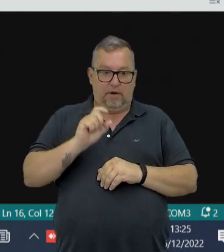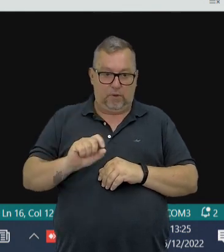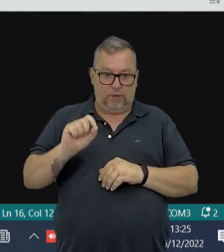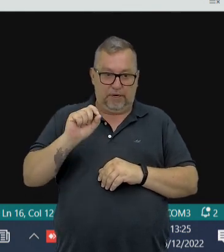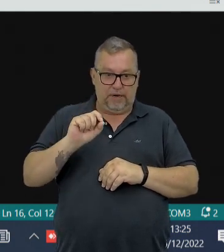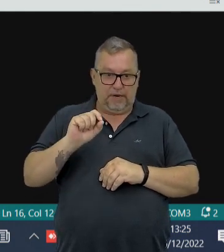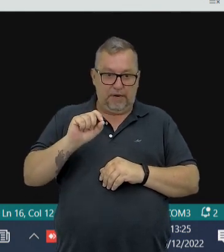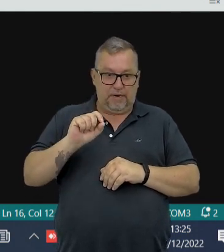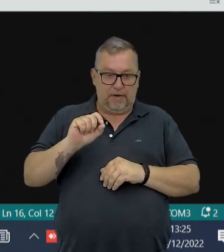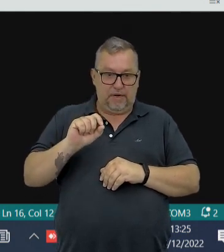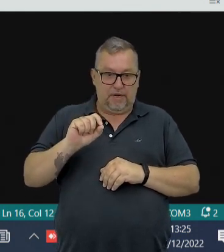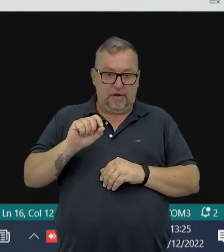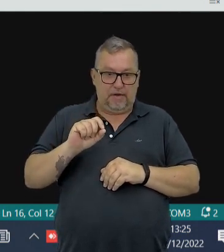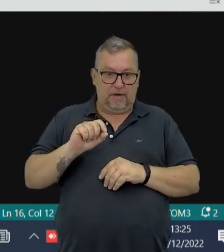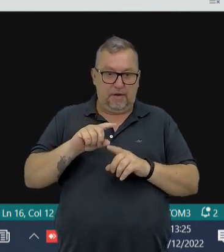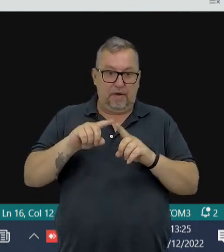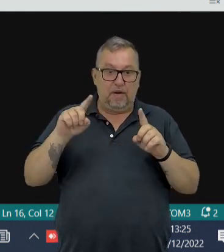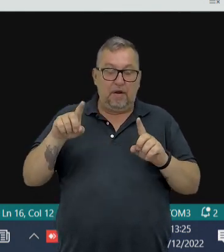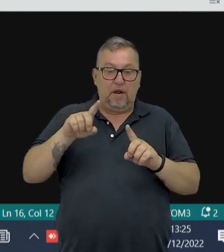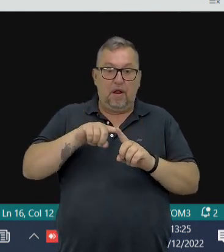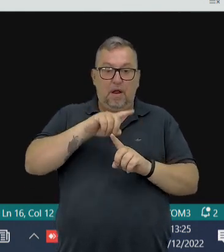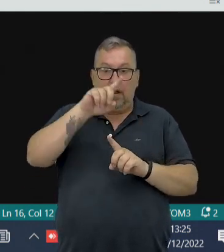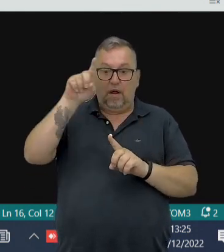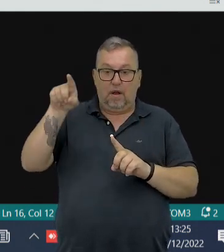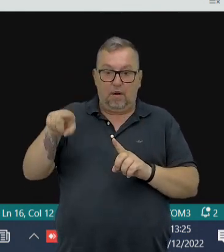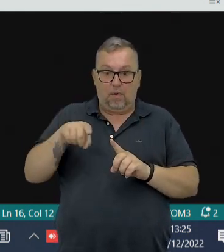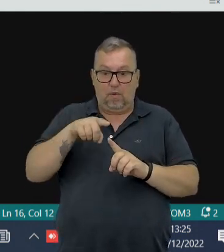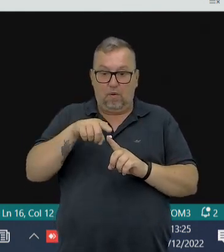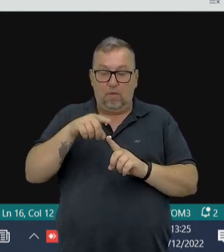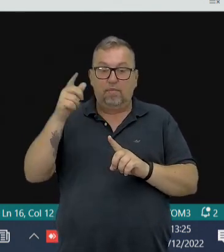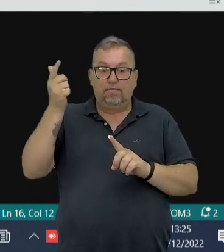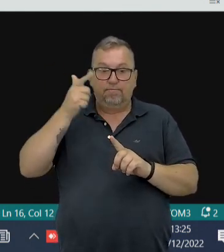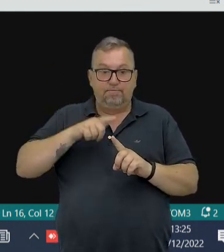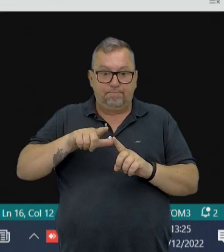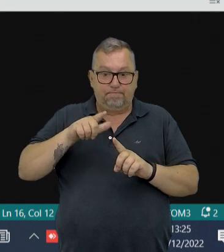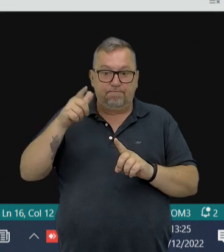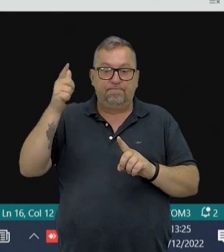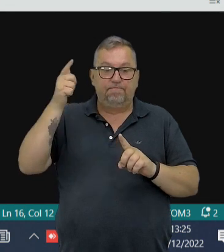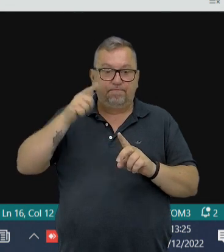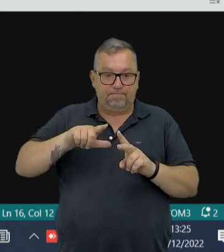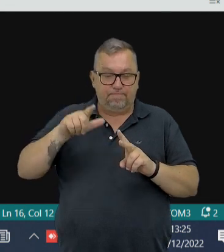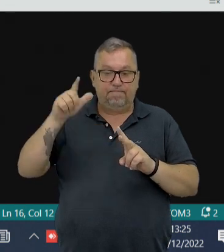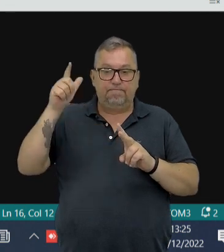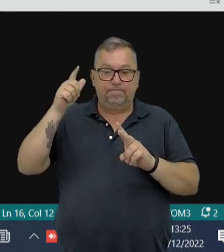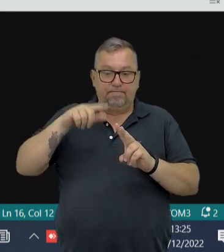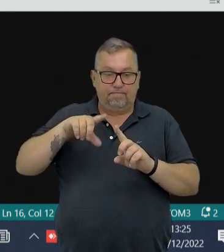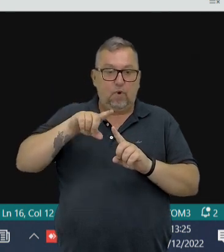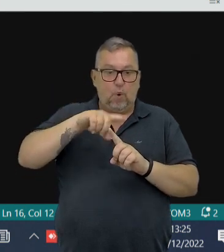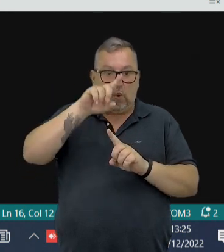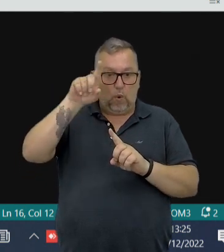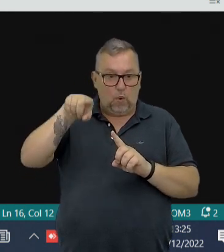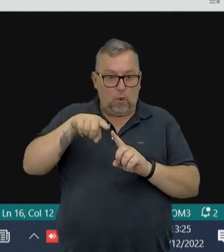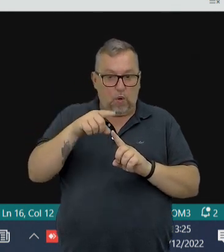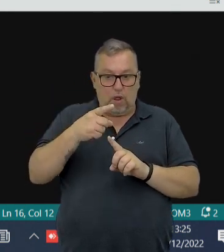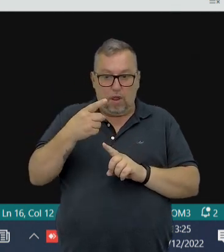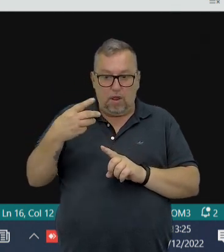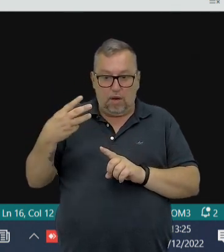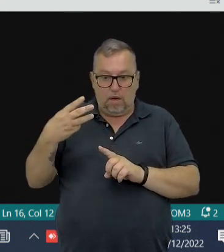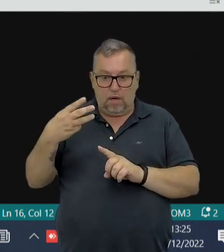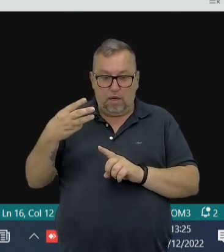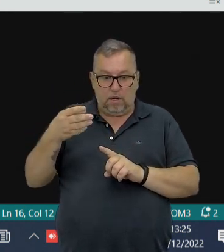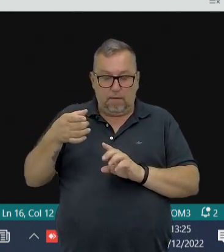Ele está dizendo aqui que em loop, isso vai ficar se repetindo, vai sair corrente do pino 13,